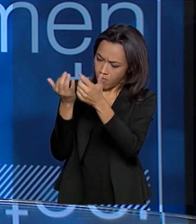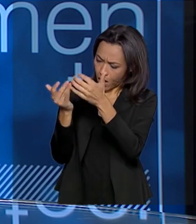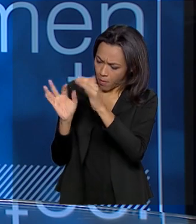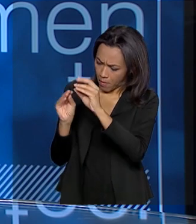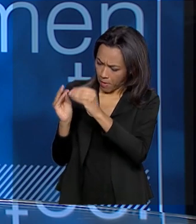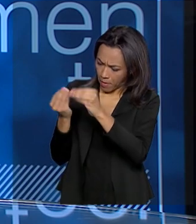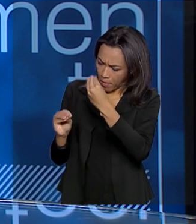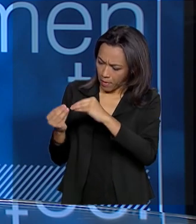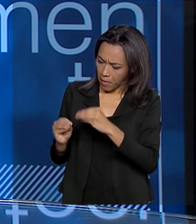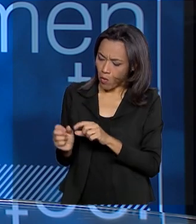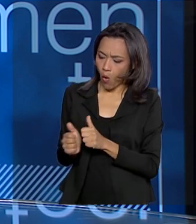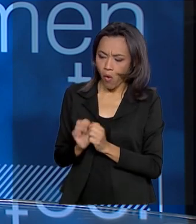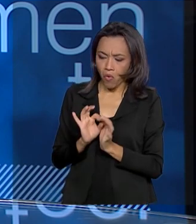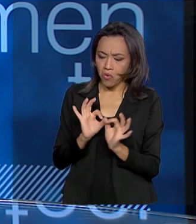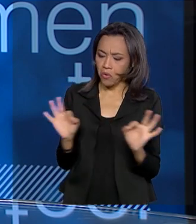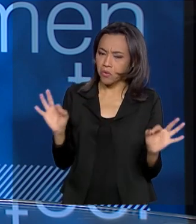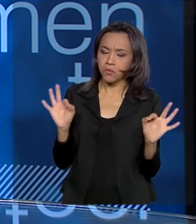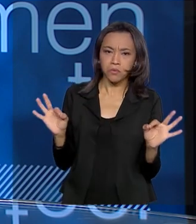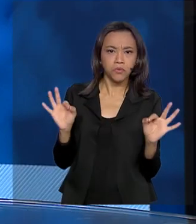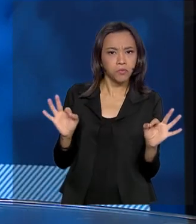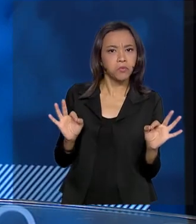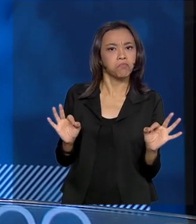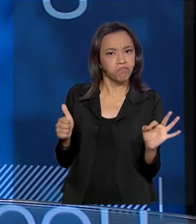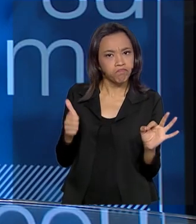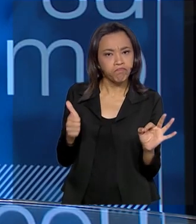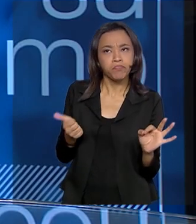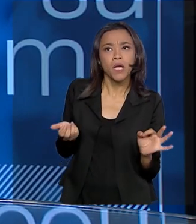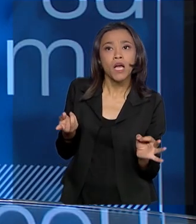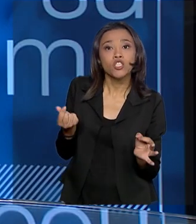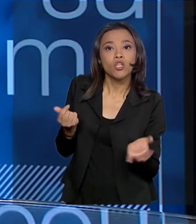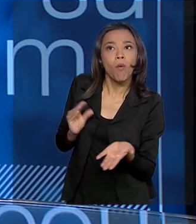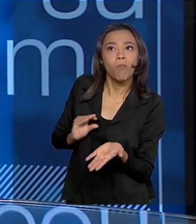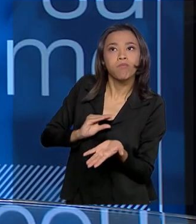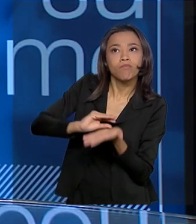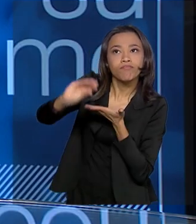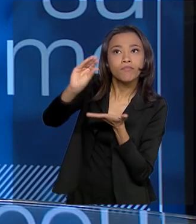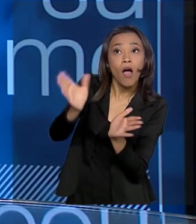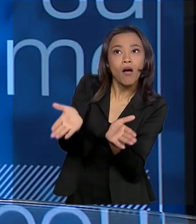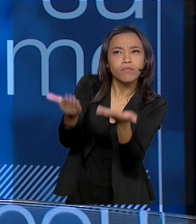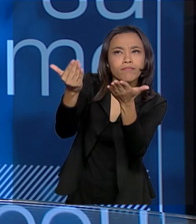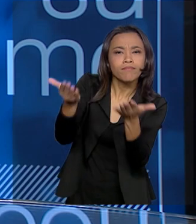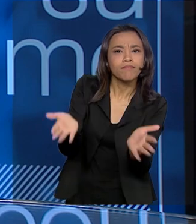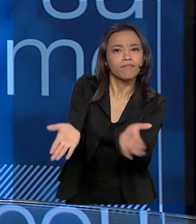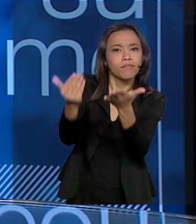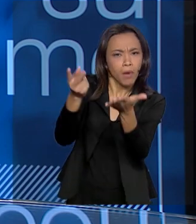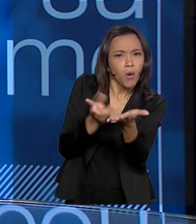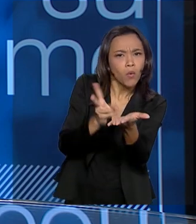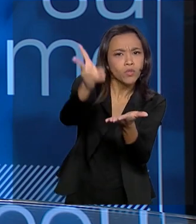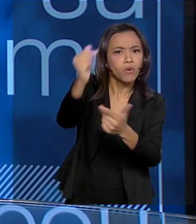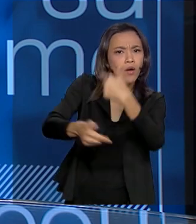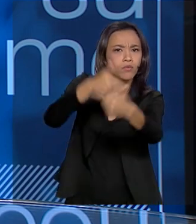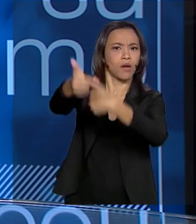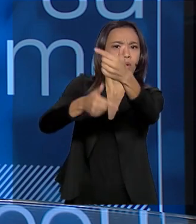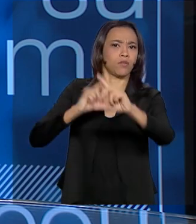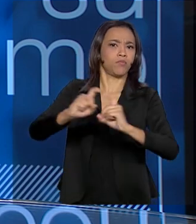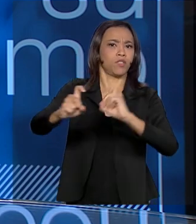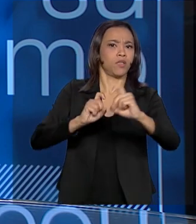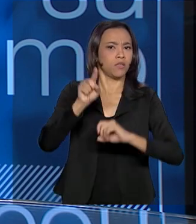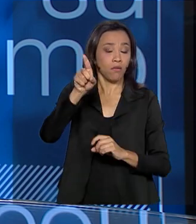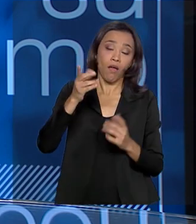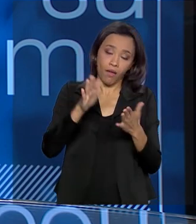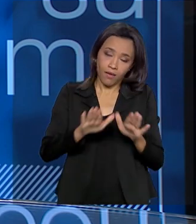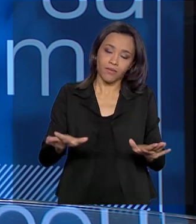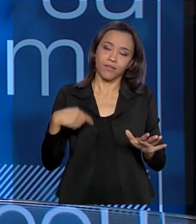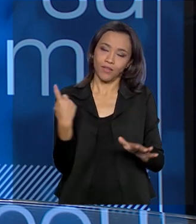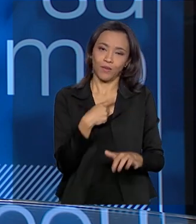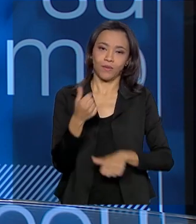verbas para eles incentivarem e para eles possam conseguir desenvolver o papel deles de fazer a gestão. Então é nessa linha que